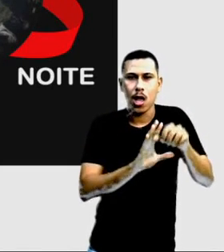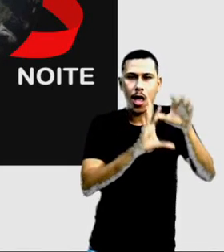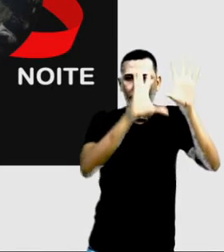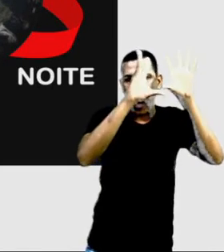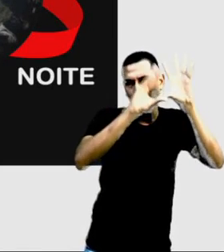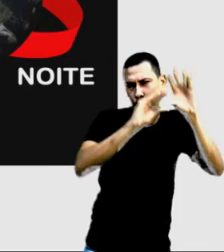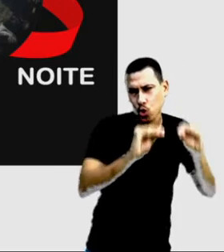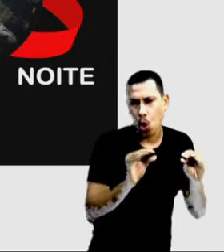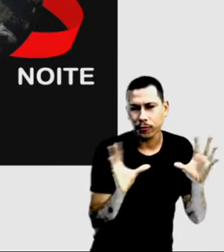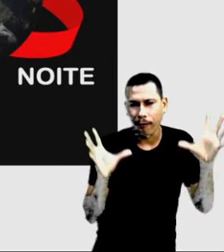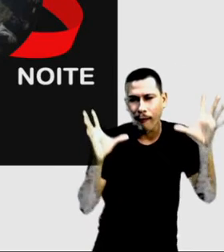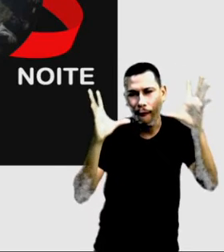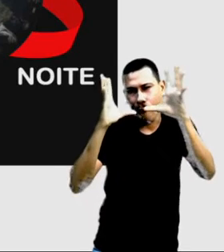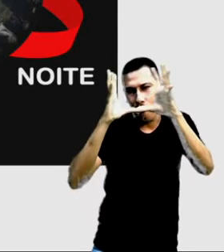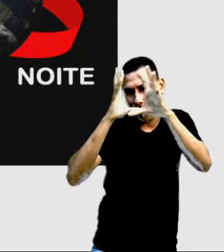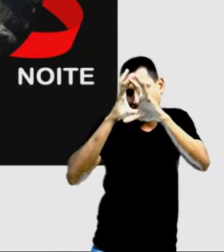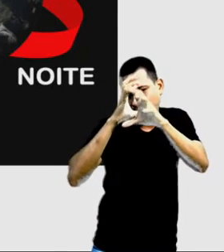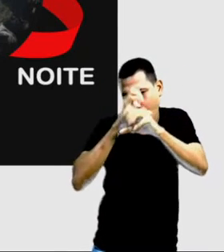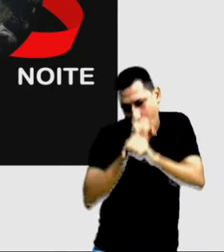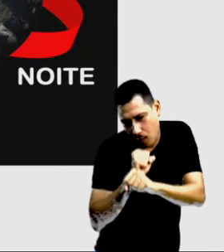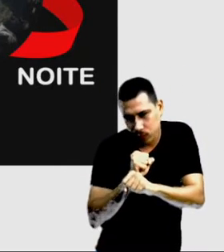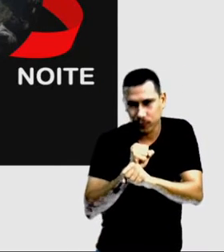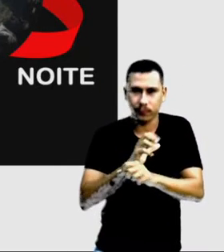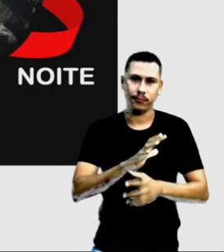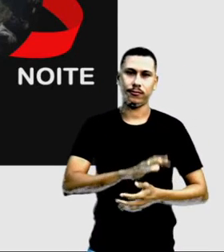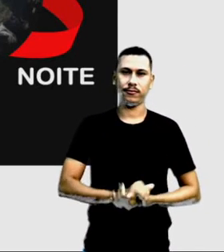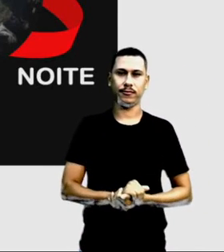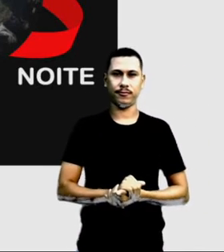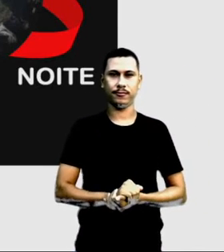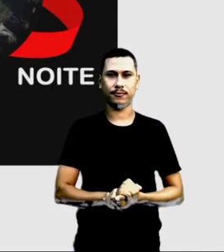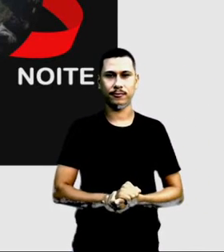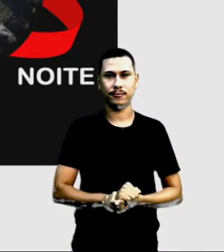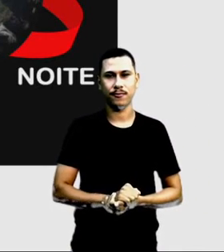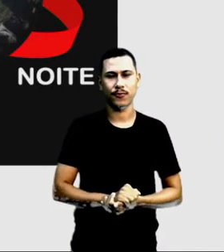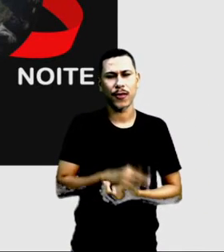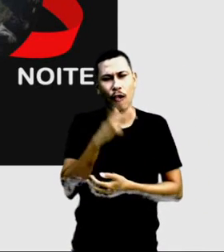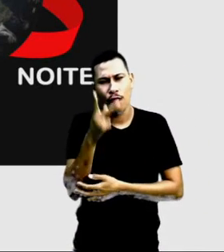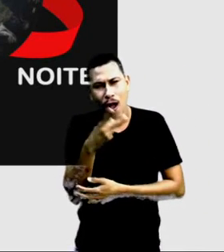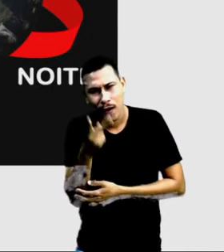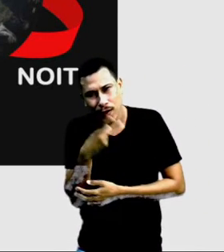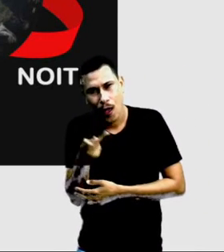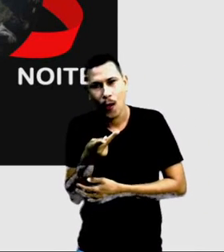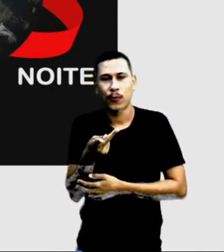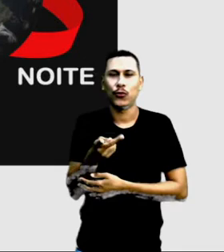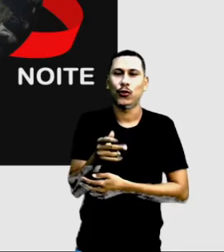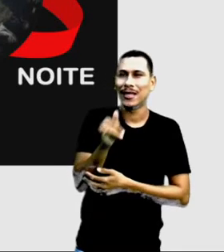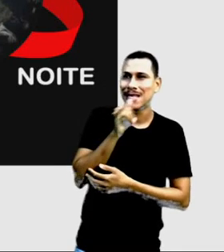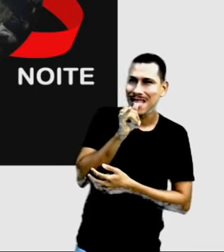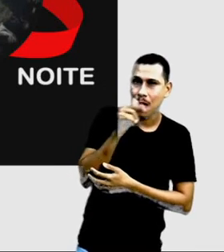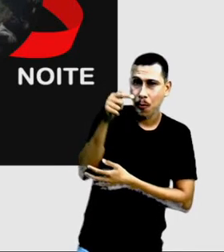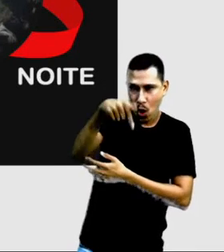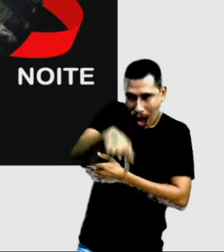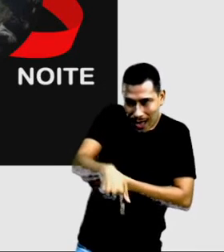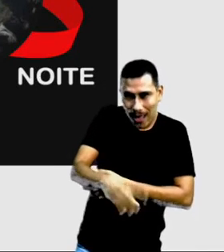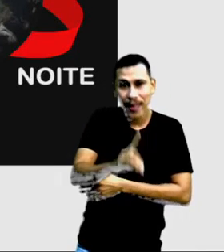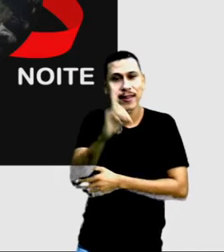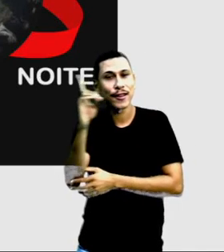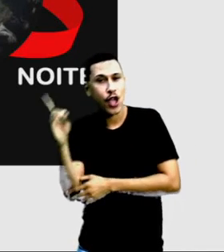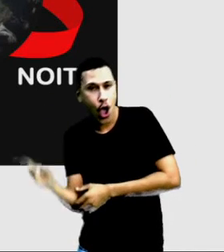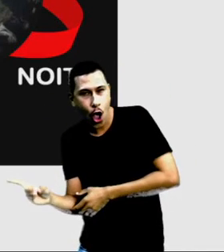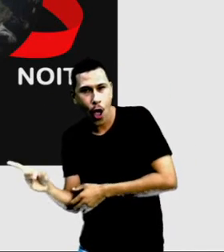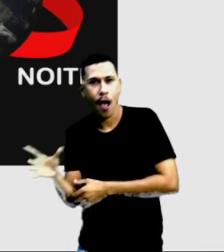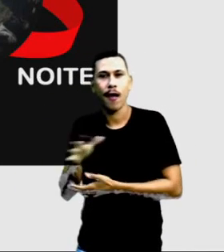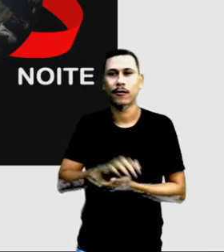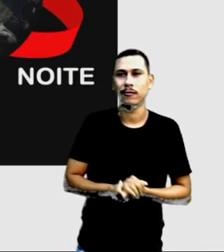luz solar, é a noite. Sempre dizemos que quando aqui é dia, no